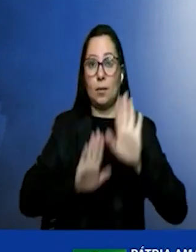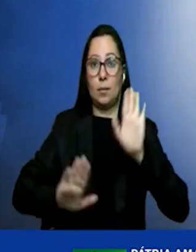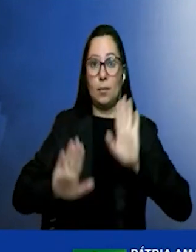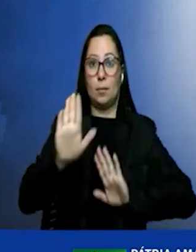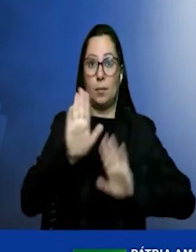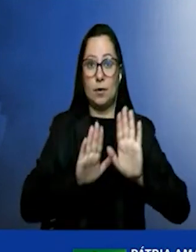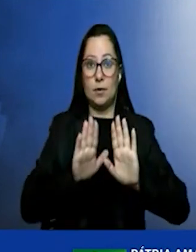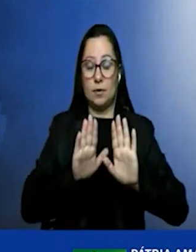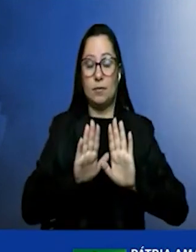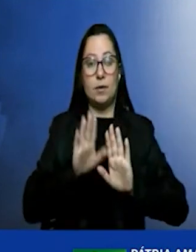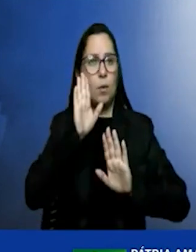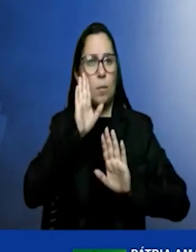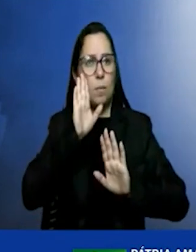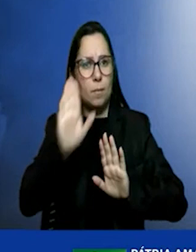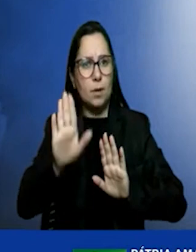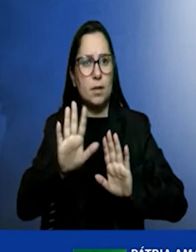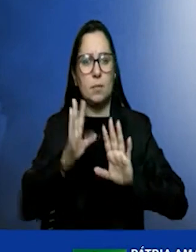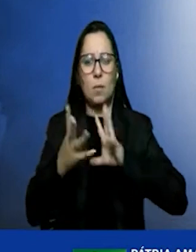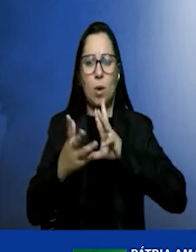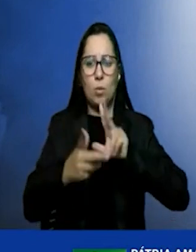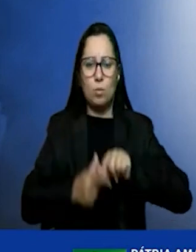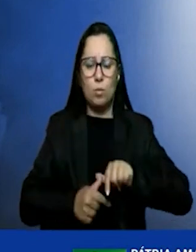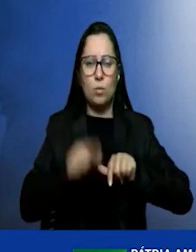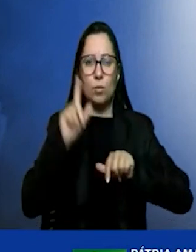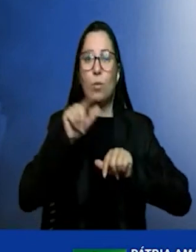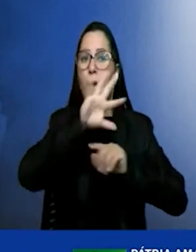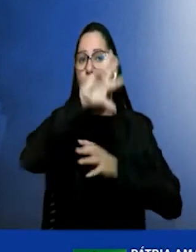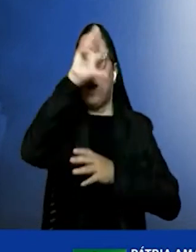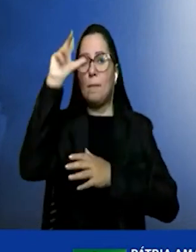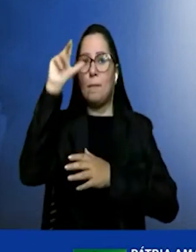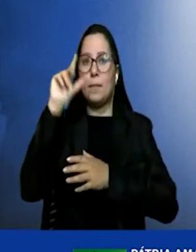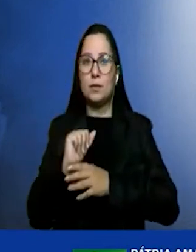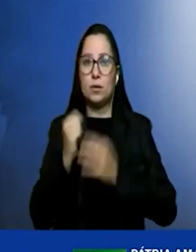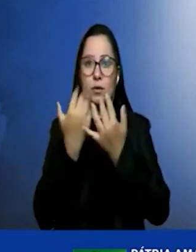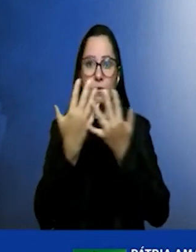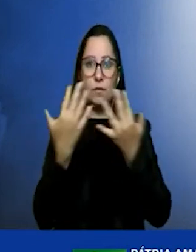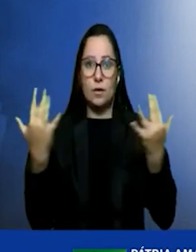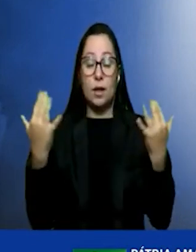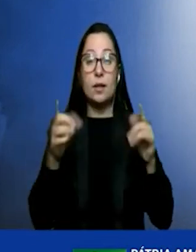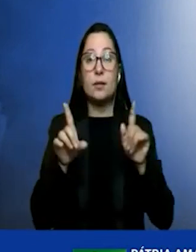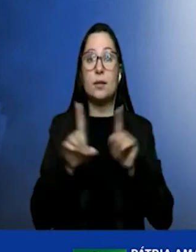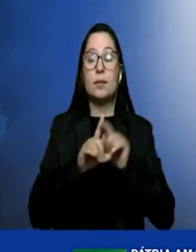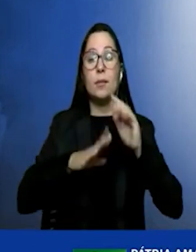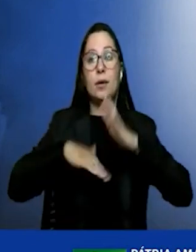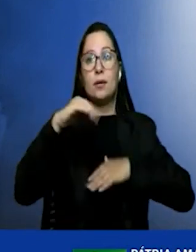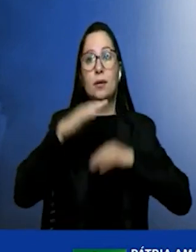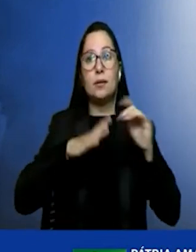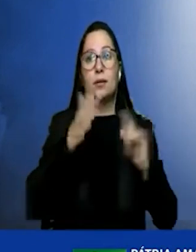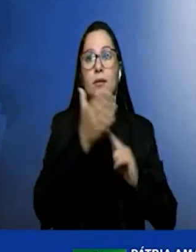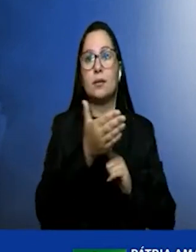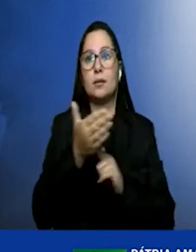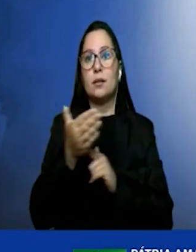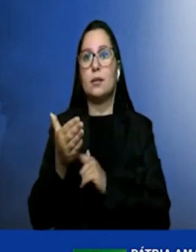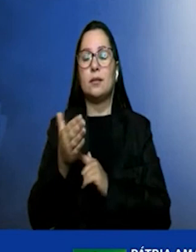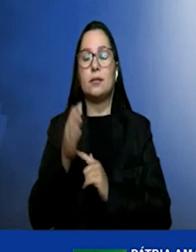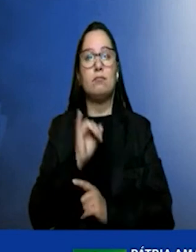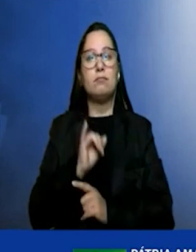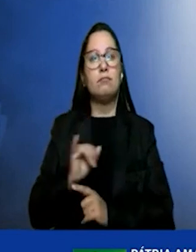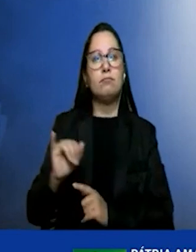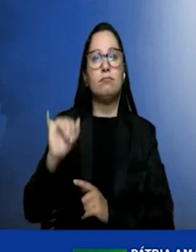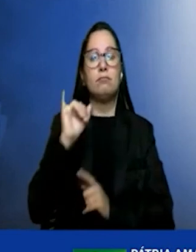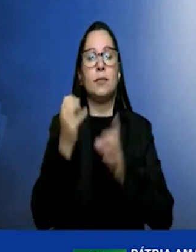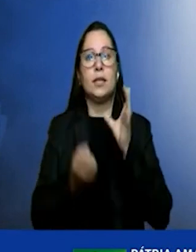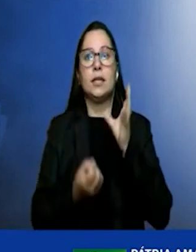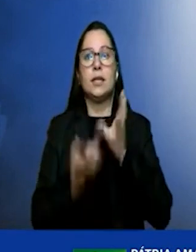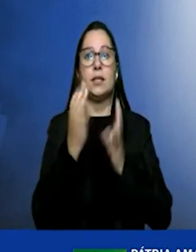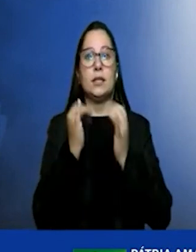mundo, a nossa floresta amazônica, como também na aplicação de tecnologia de punta em criação de energia